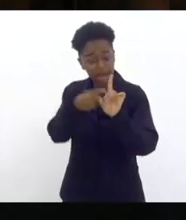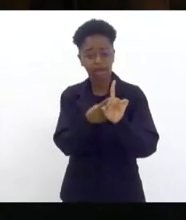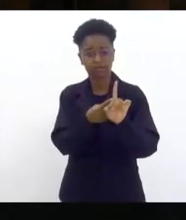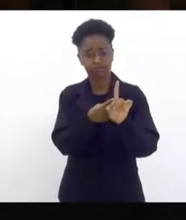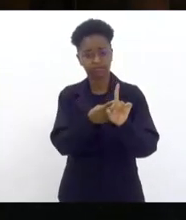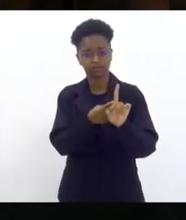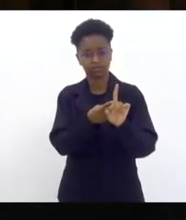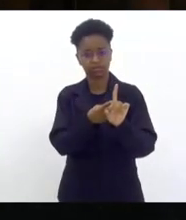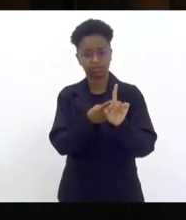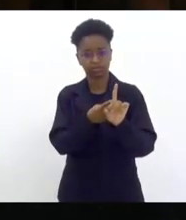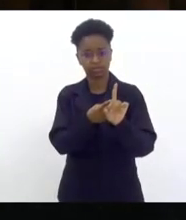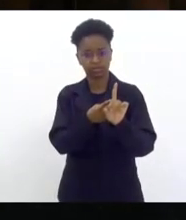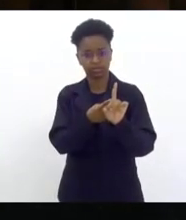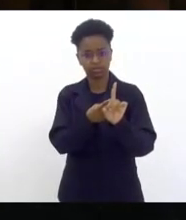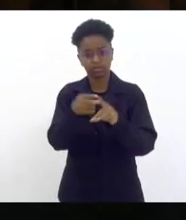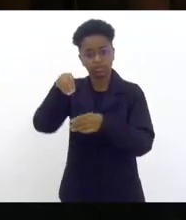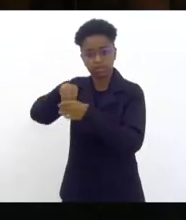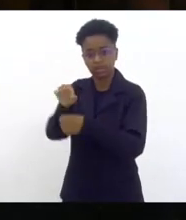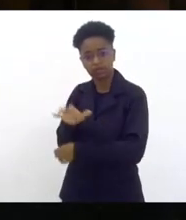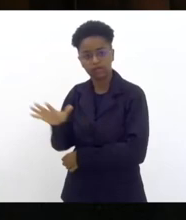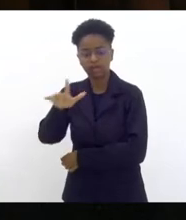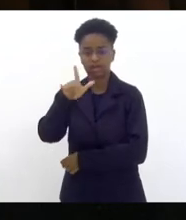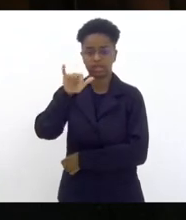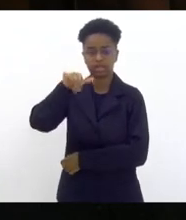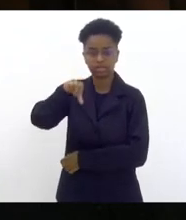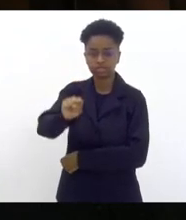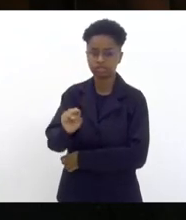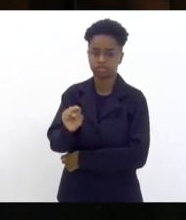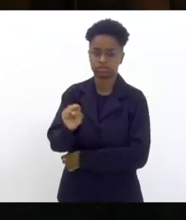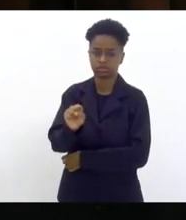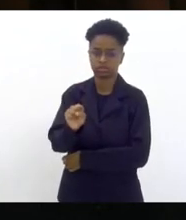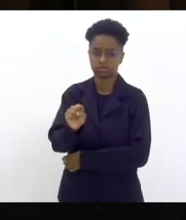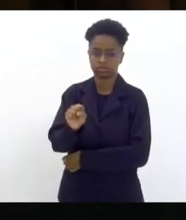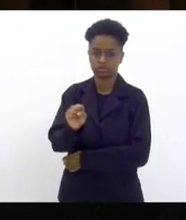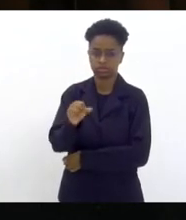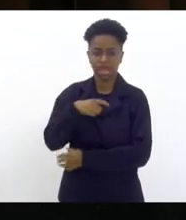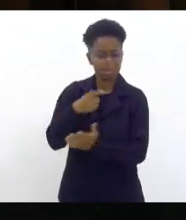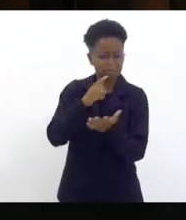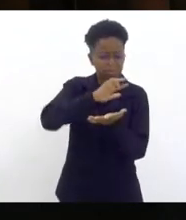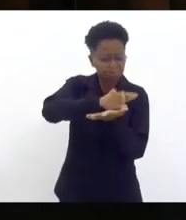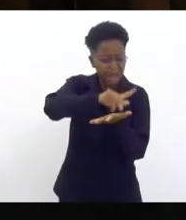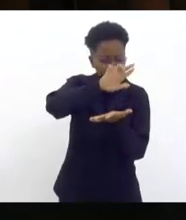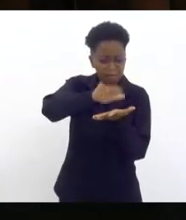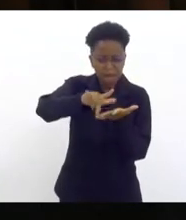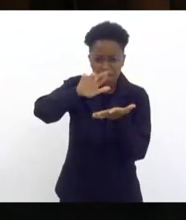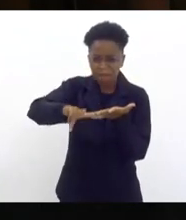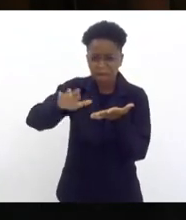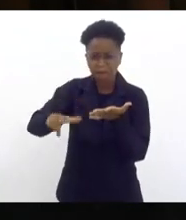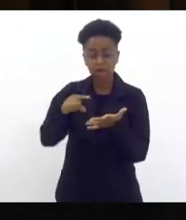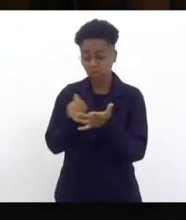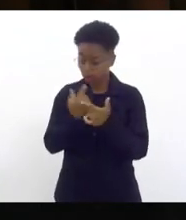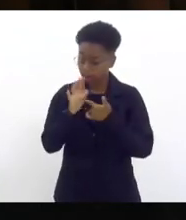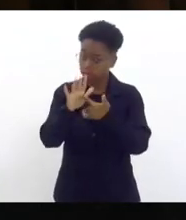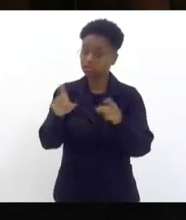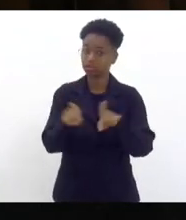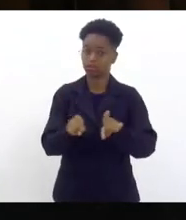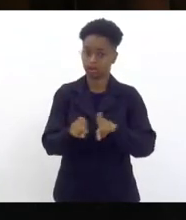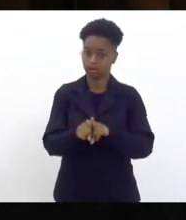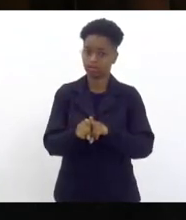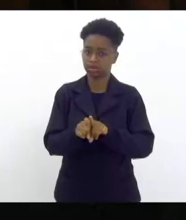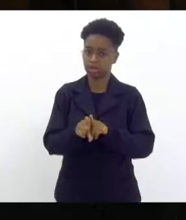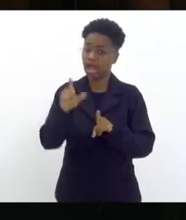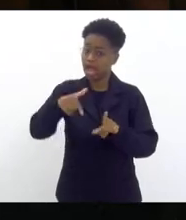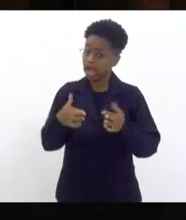no complexo do Lins são essas situações que a gente quer apontar aqui também a